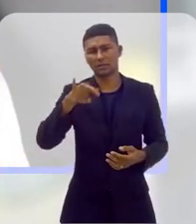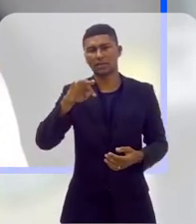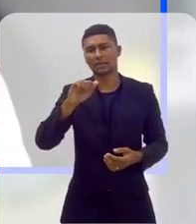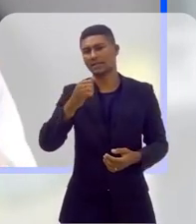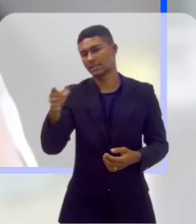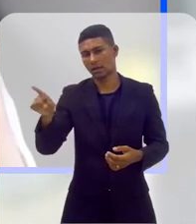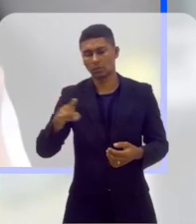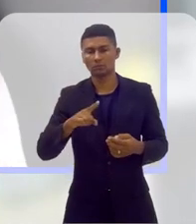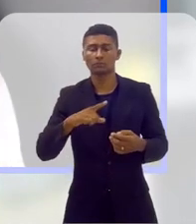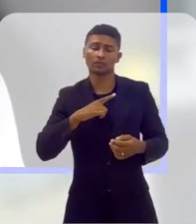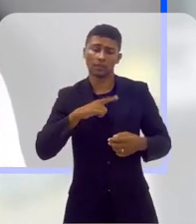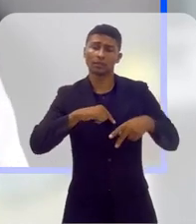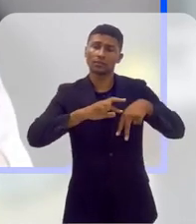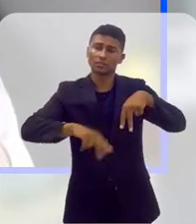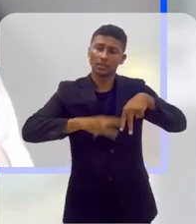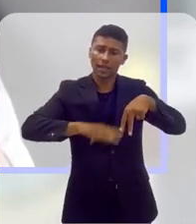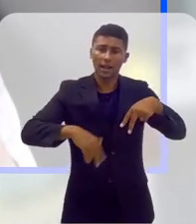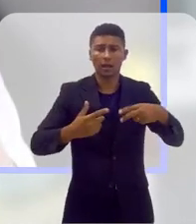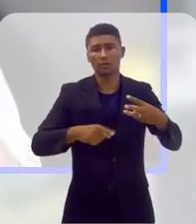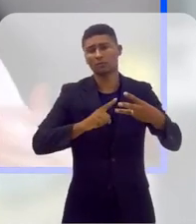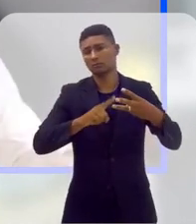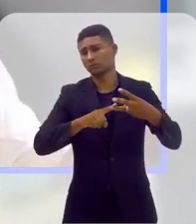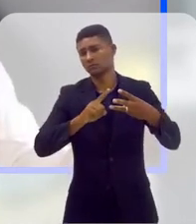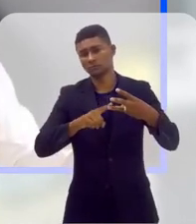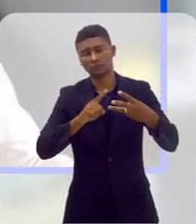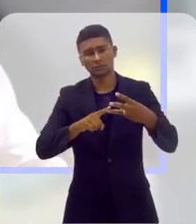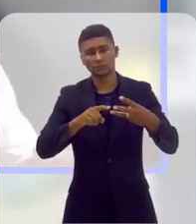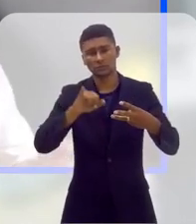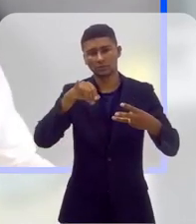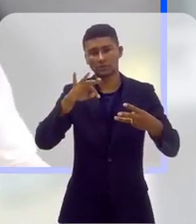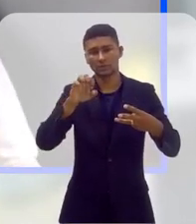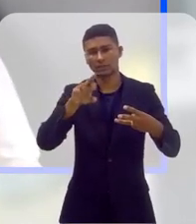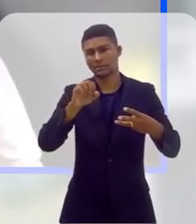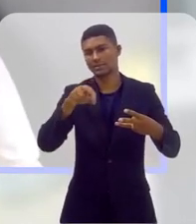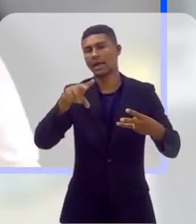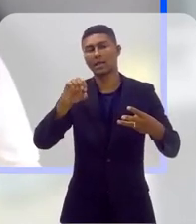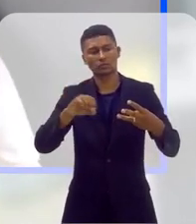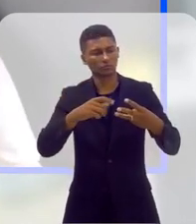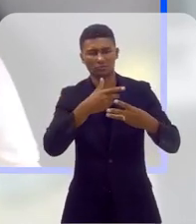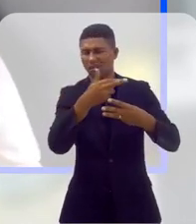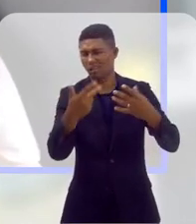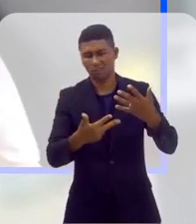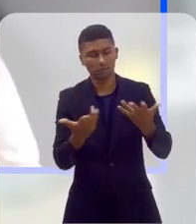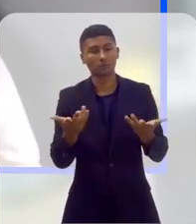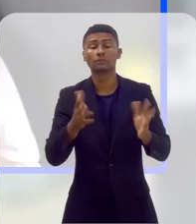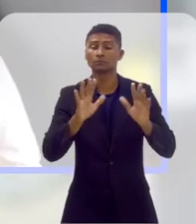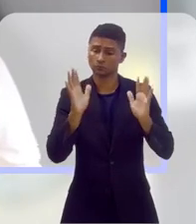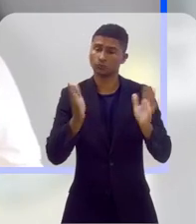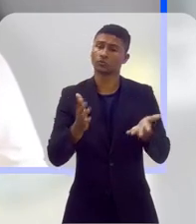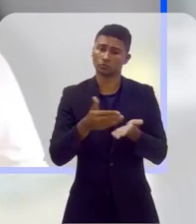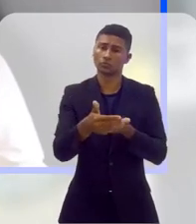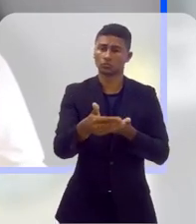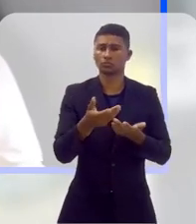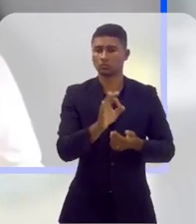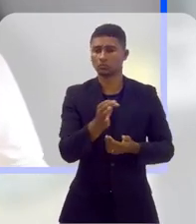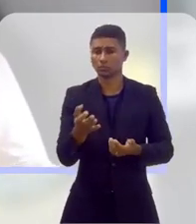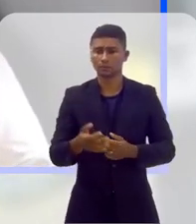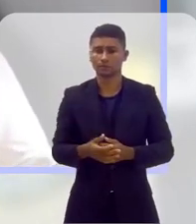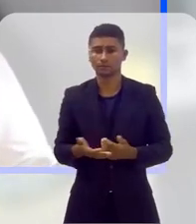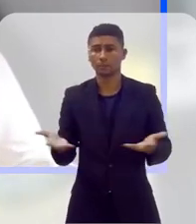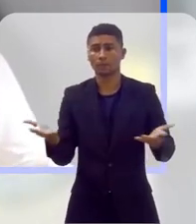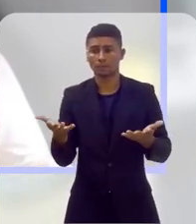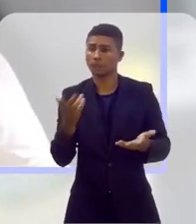identidade de gênero, pessoas intersexo, enfim, há uma diversidade muito maior, mas já é um começo. Já podemos falar que, de alguma maneira,